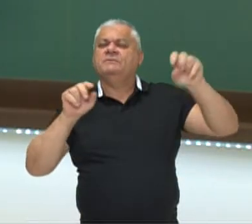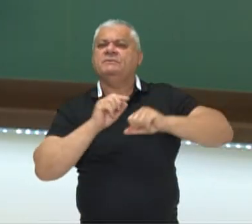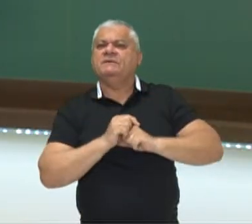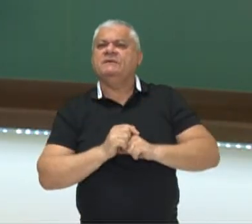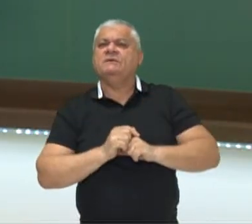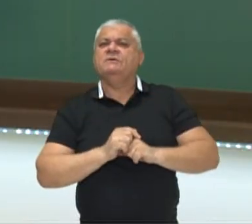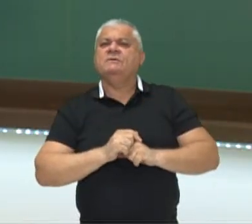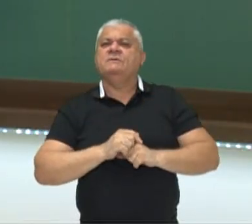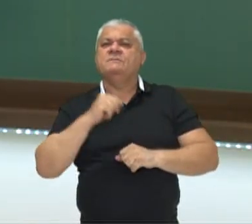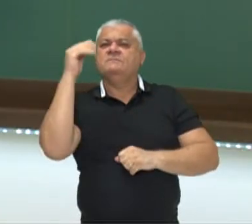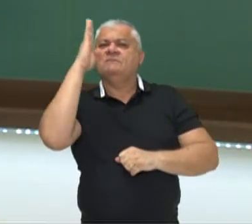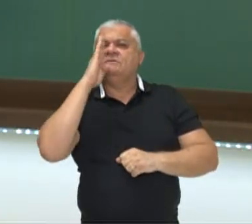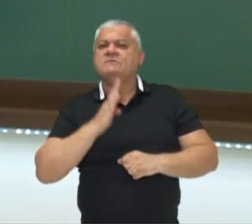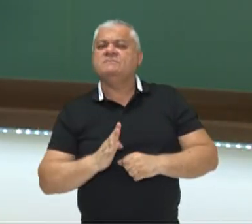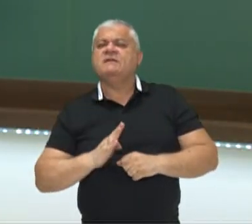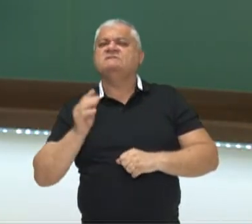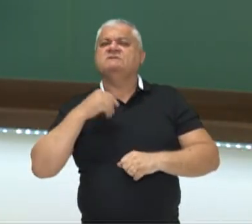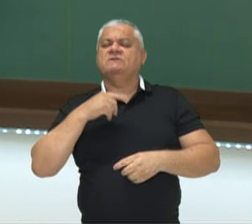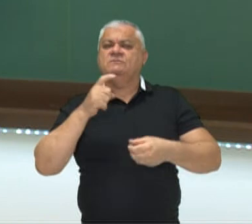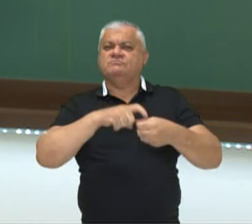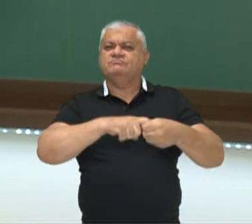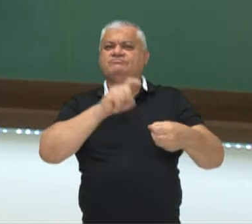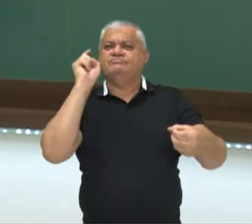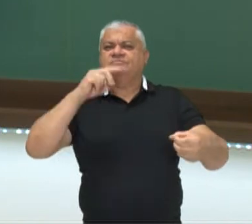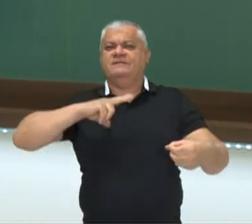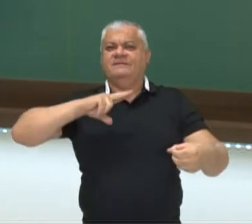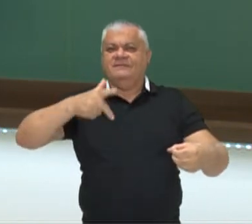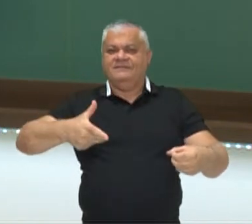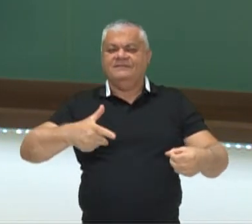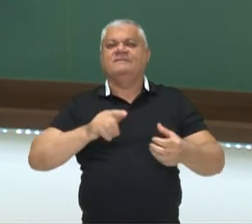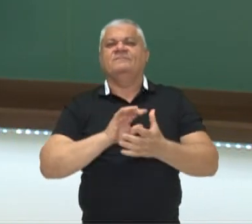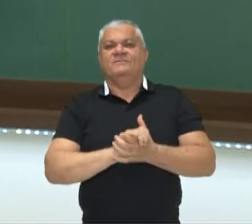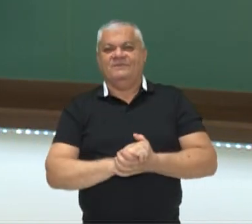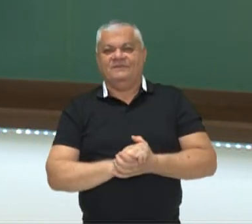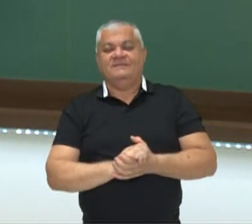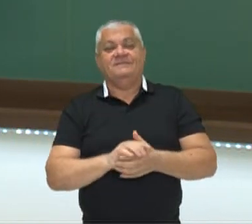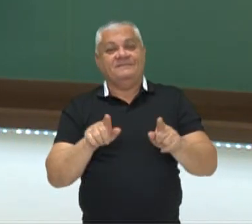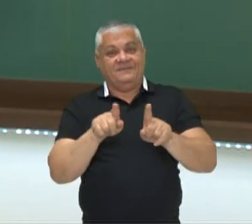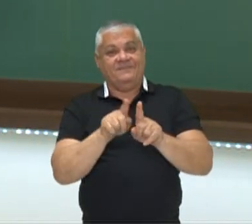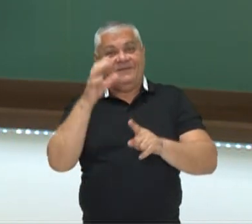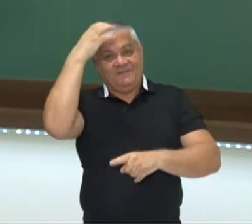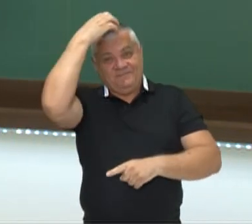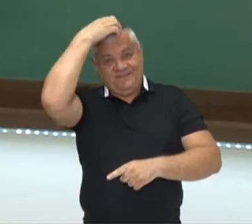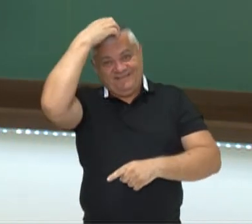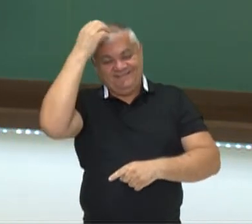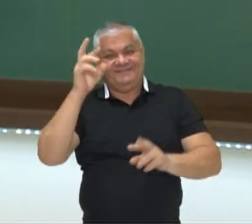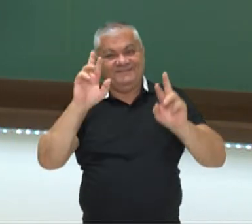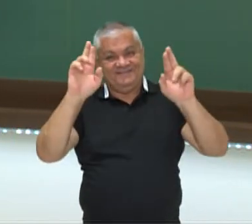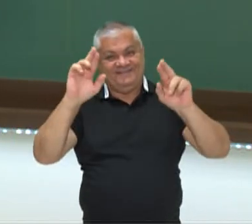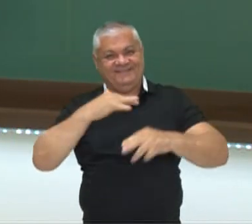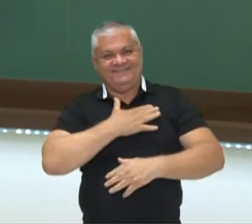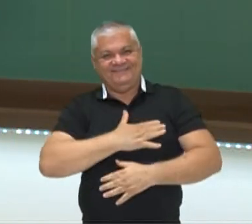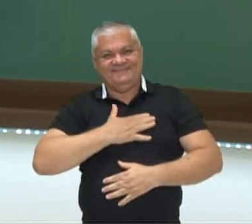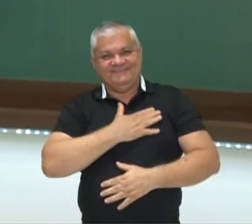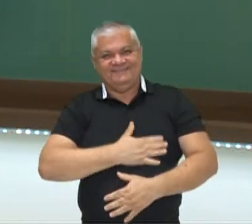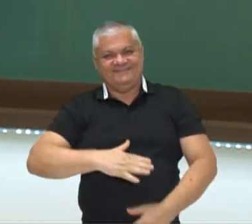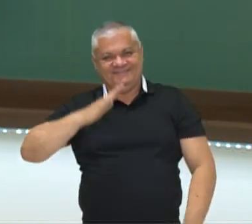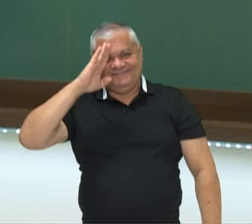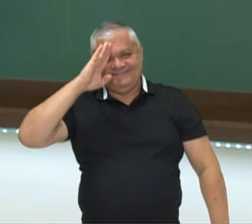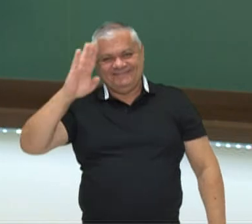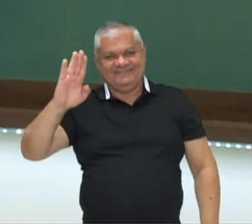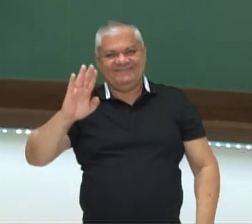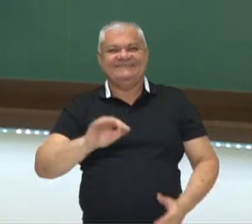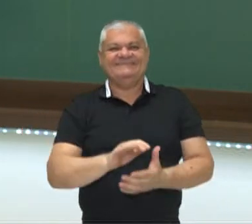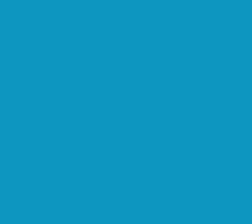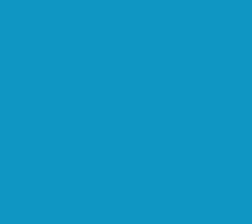sobre o Estado brasileiro relacionado à Colônia e ao Império. Espero que vocês tenham gostado. Até